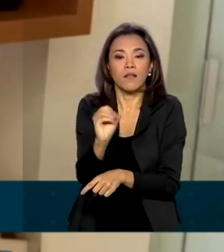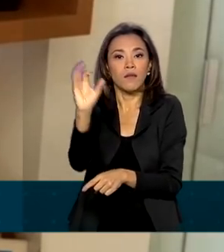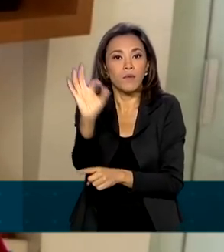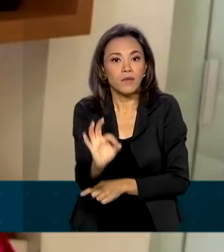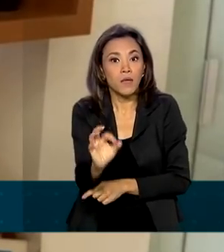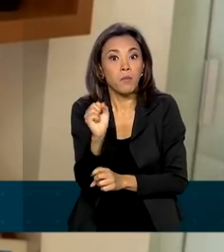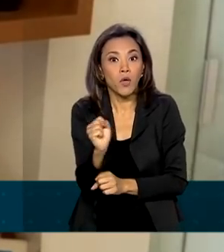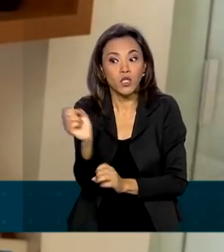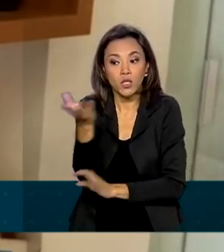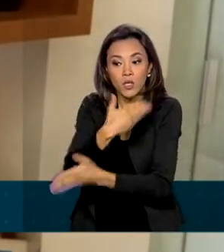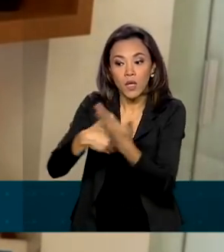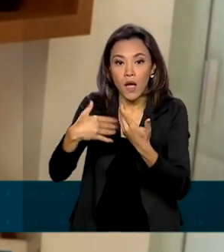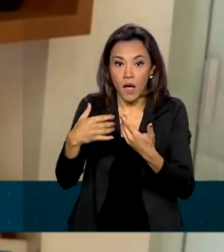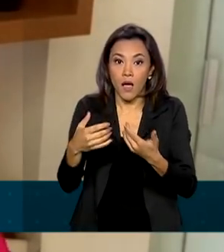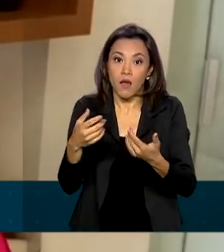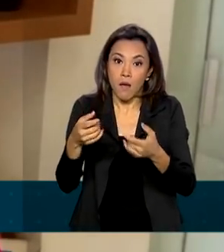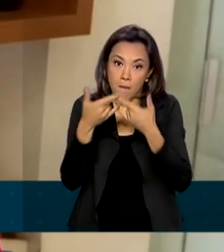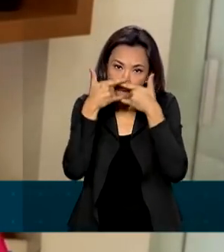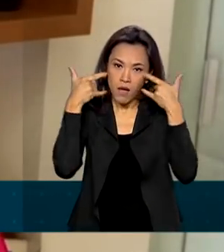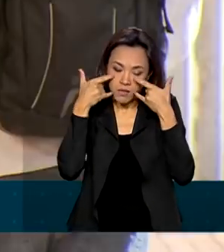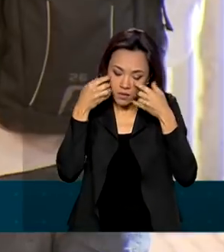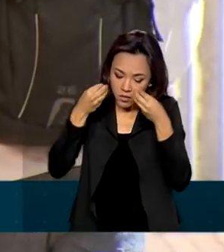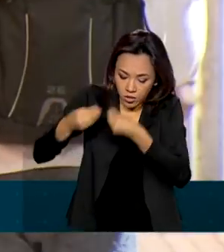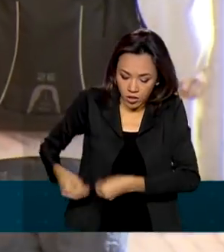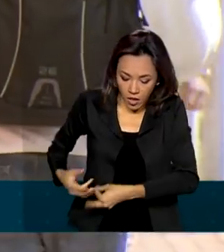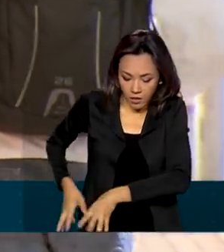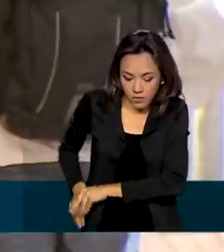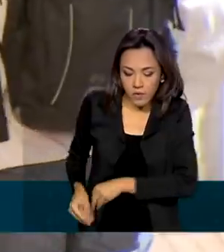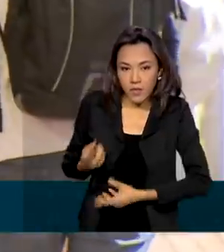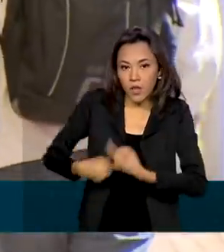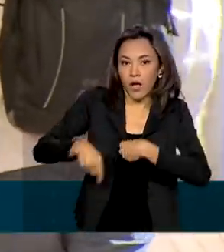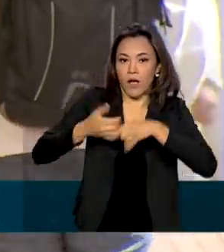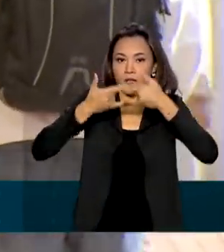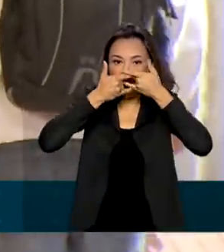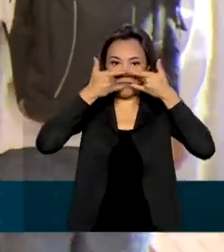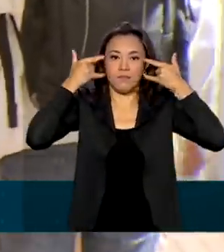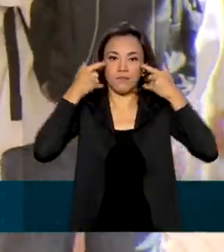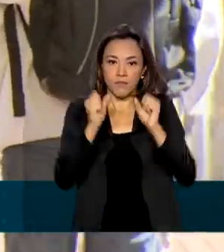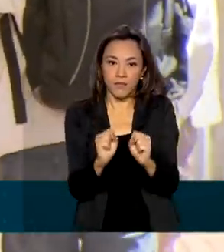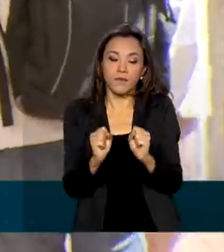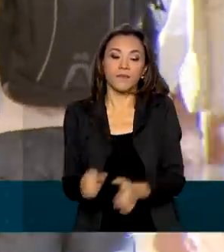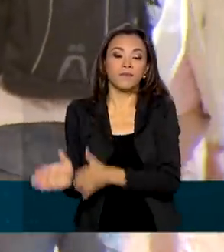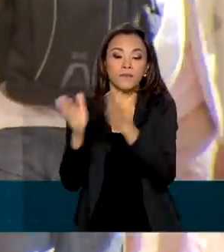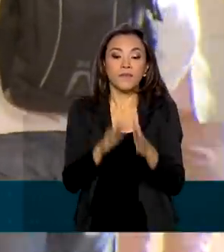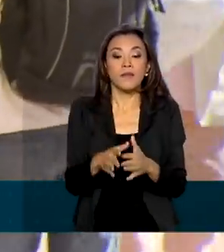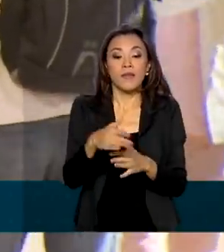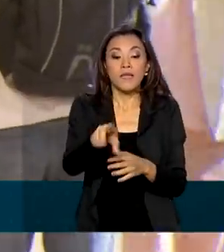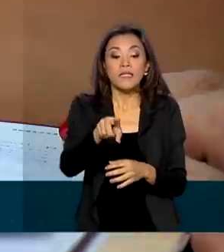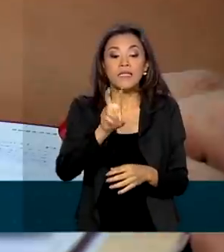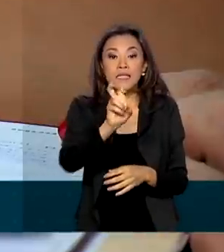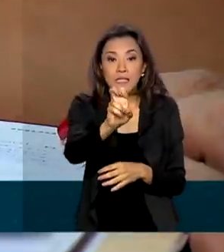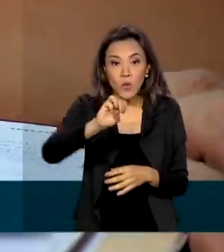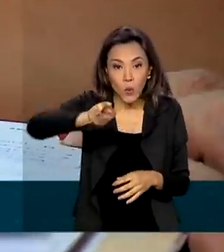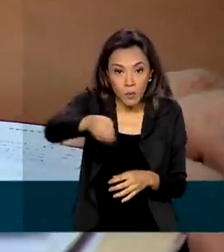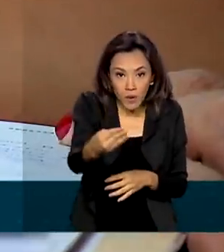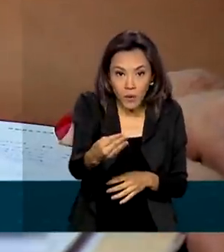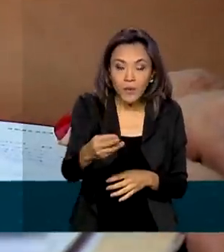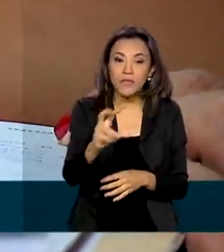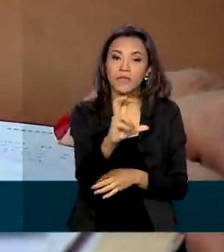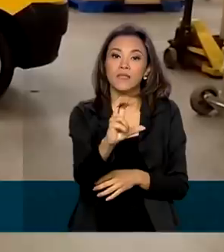poderão trocar de máscara quando necessário. São mais de 5 milhões e 700 mil inscrições